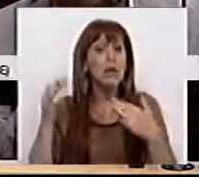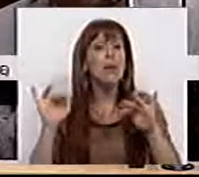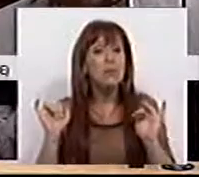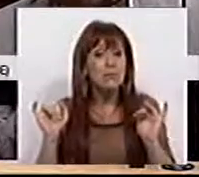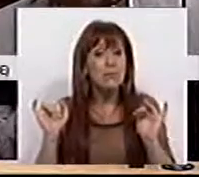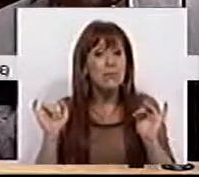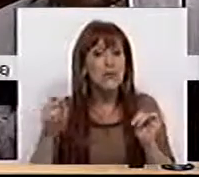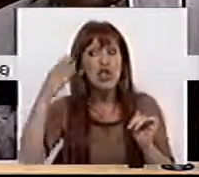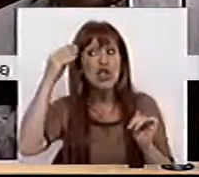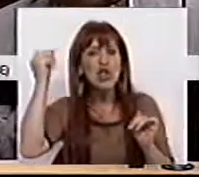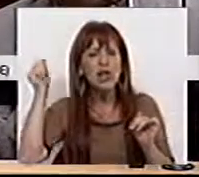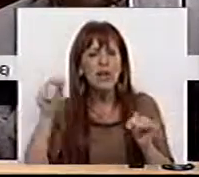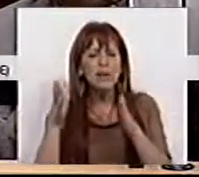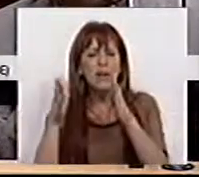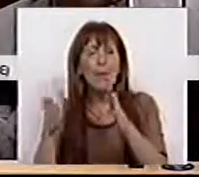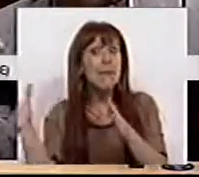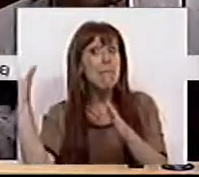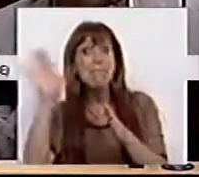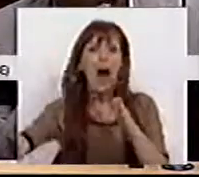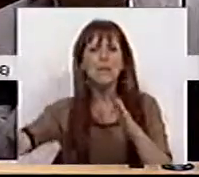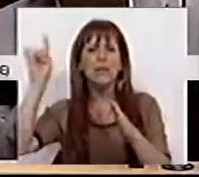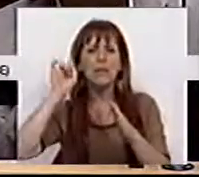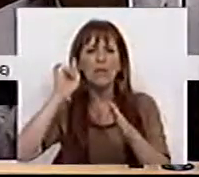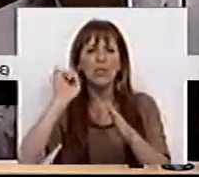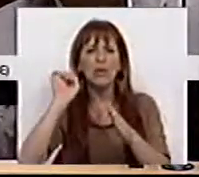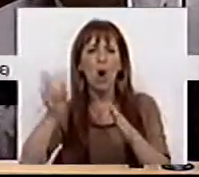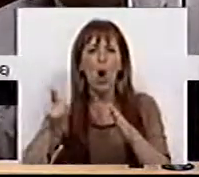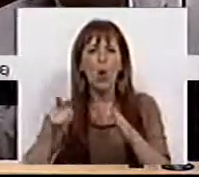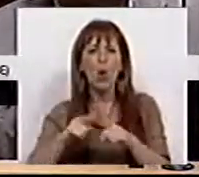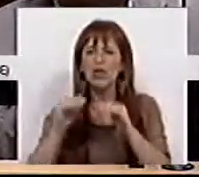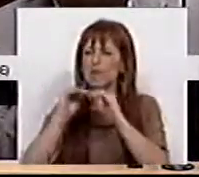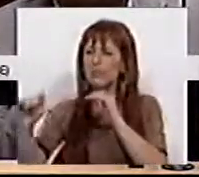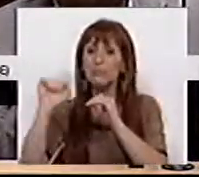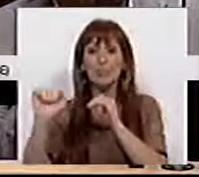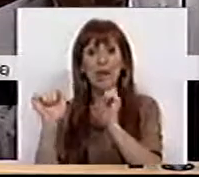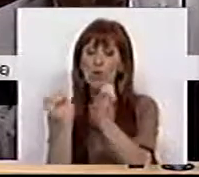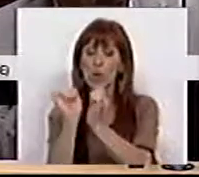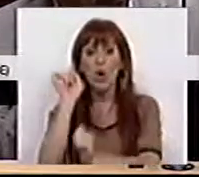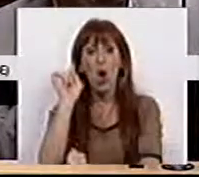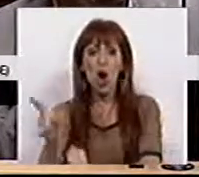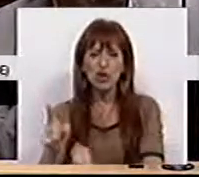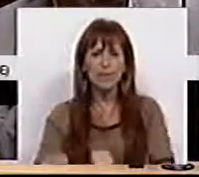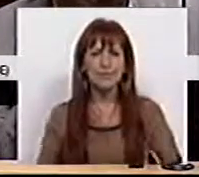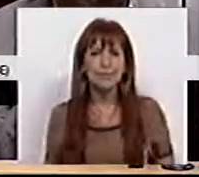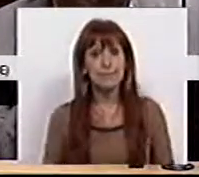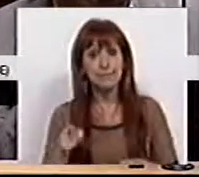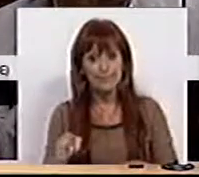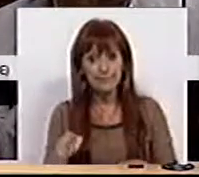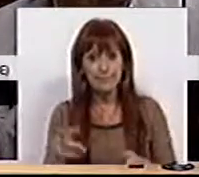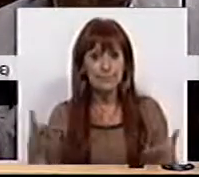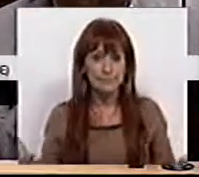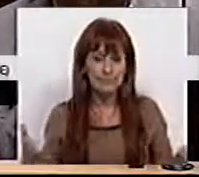Mas esquece da parte mais importante para a sustentabilidade da segurança social, que é